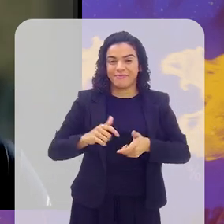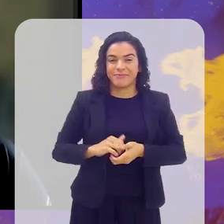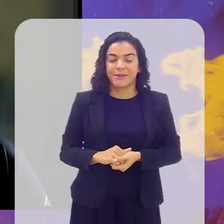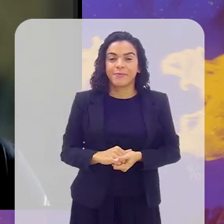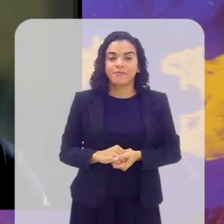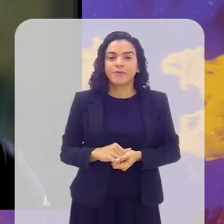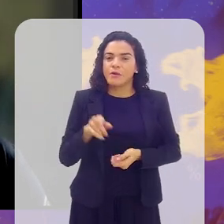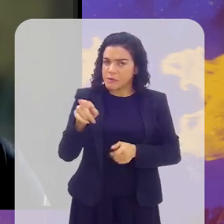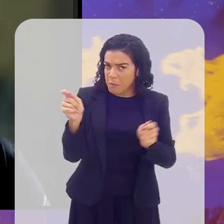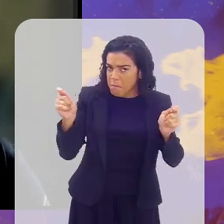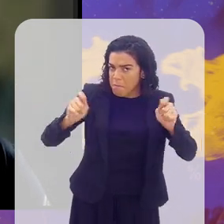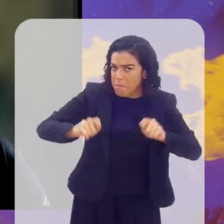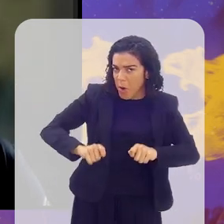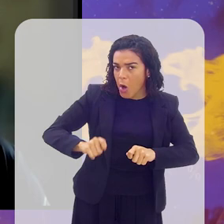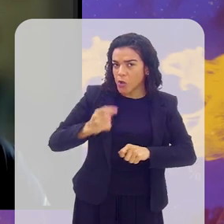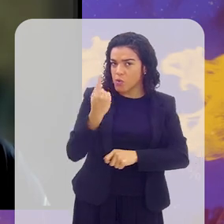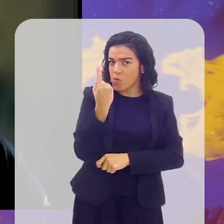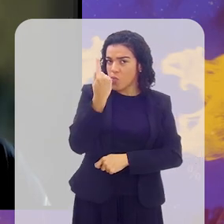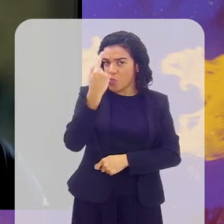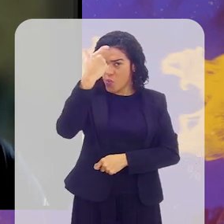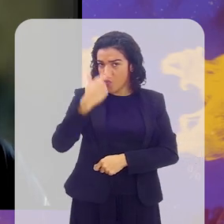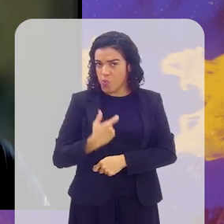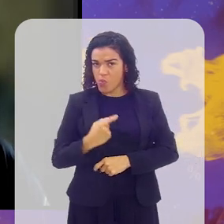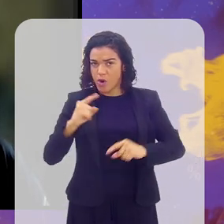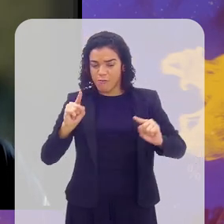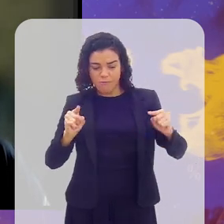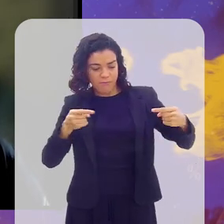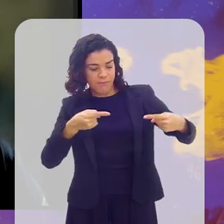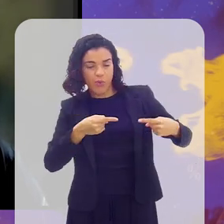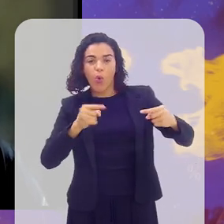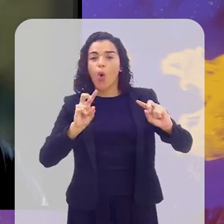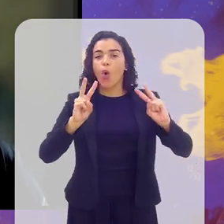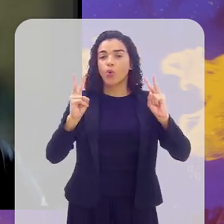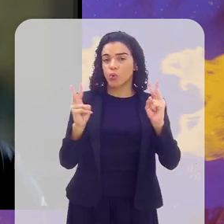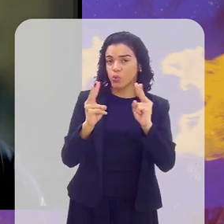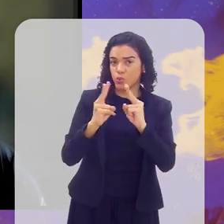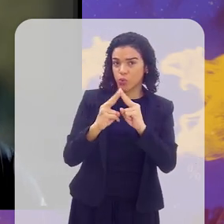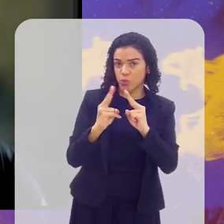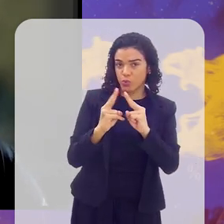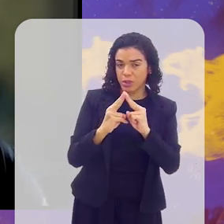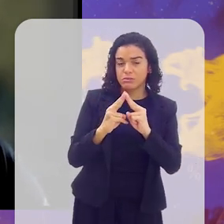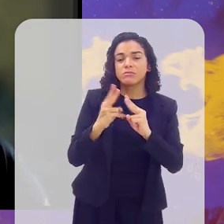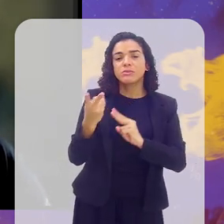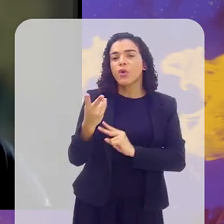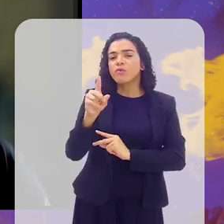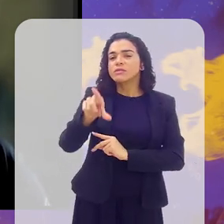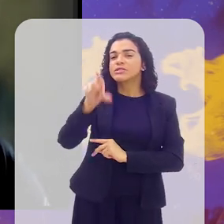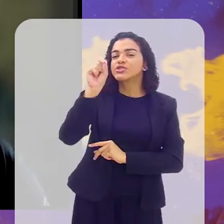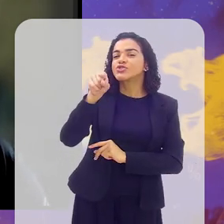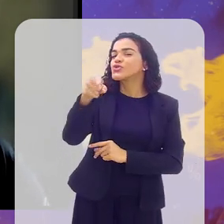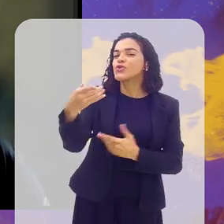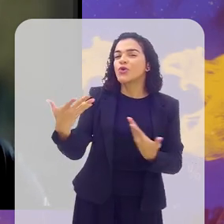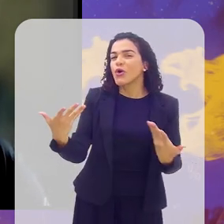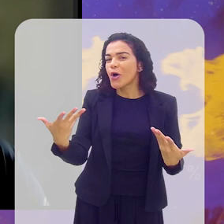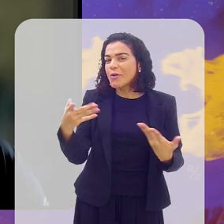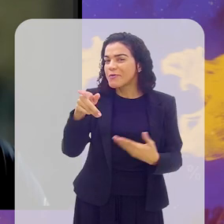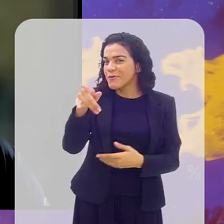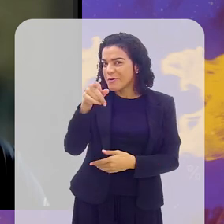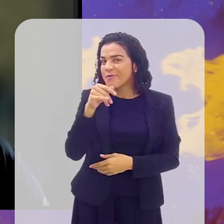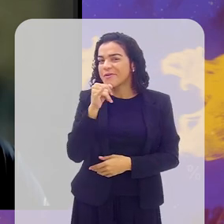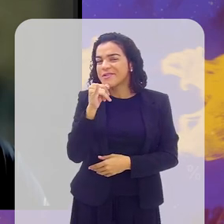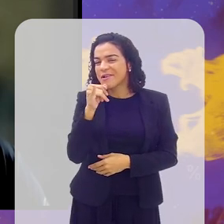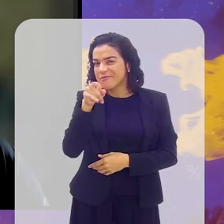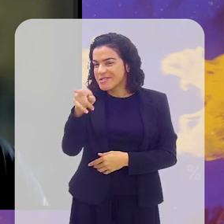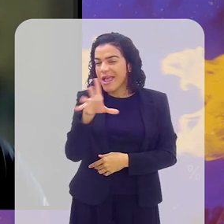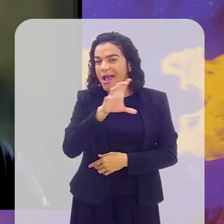Agora, você pode jogar de forma individual ou na forma de dupla. A tua preferência, por exemplo, você que é